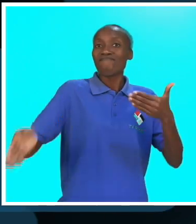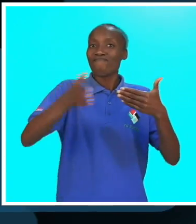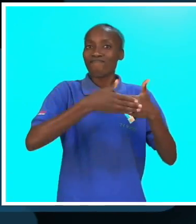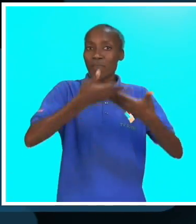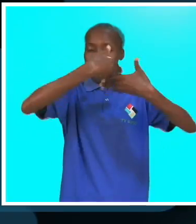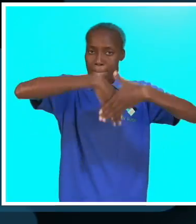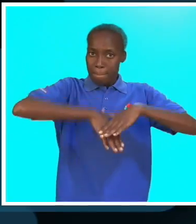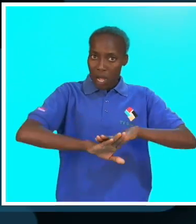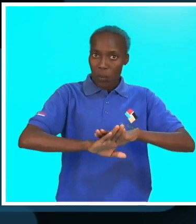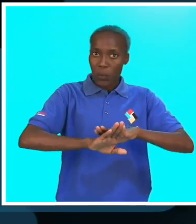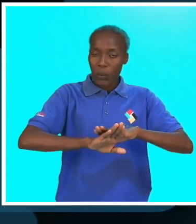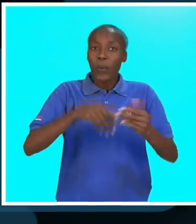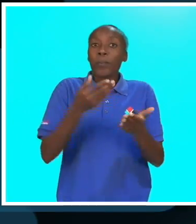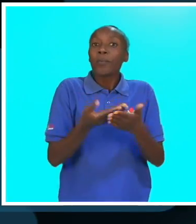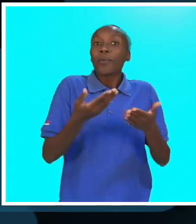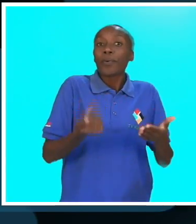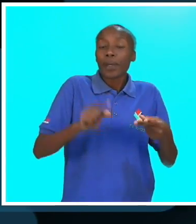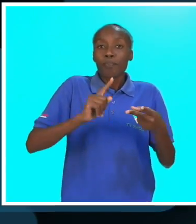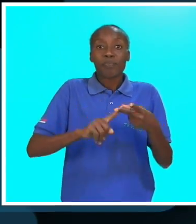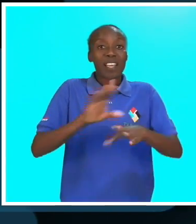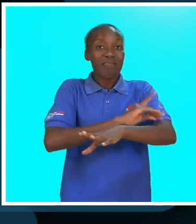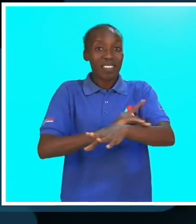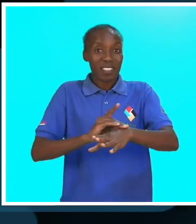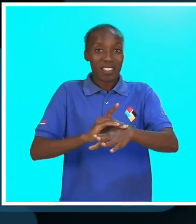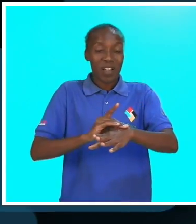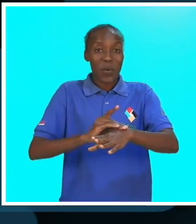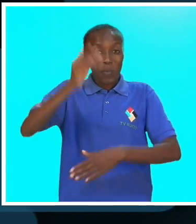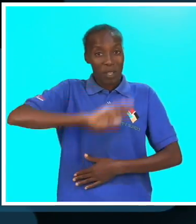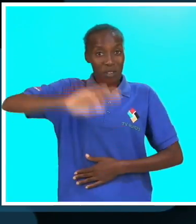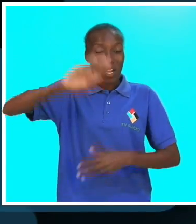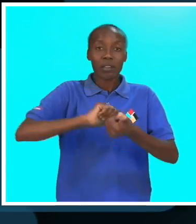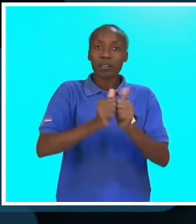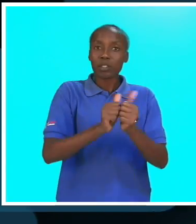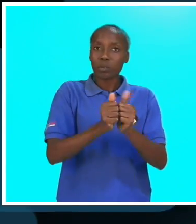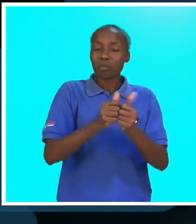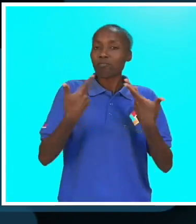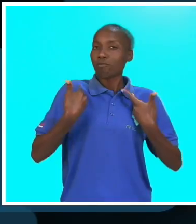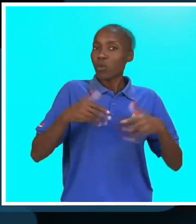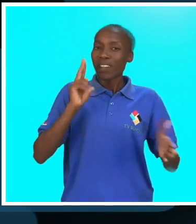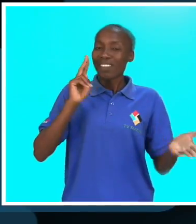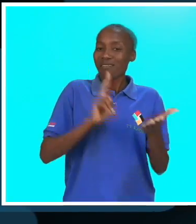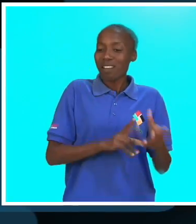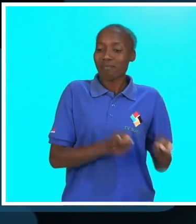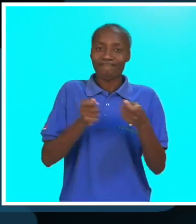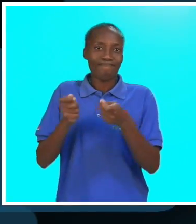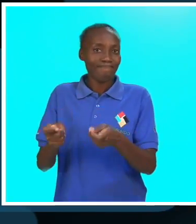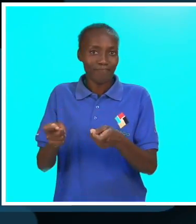porque a Direção Nacional do Desporto não quer nos dar a carta abonatória.